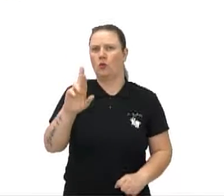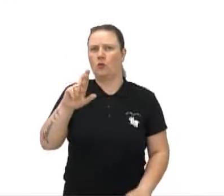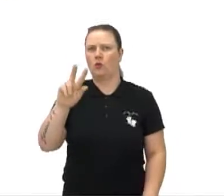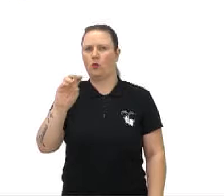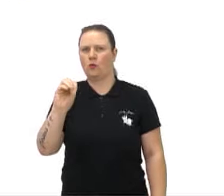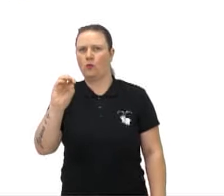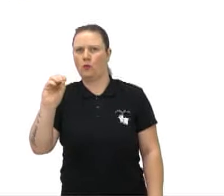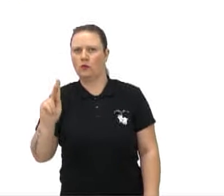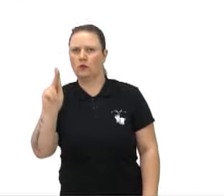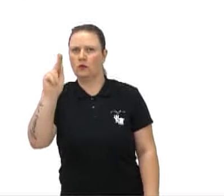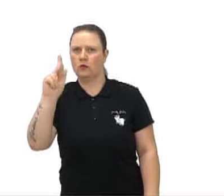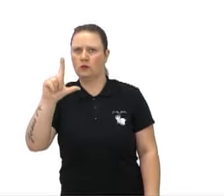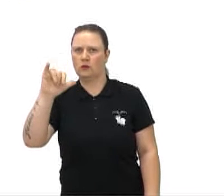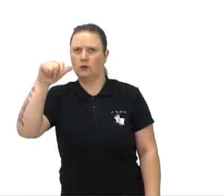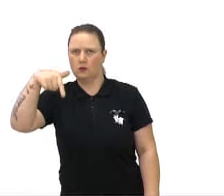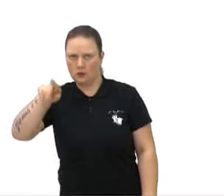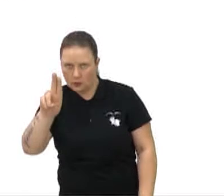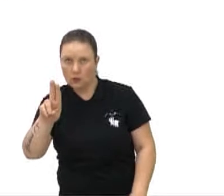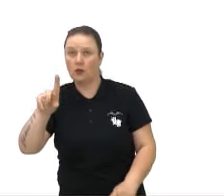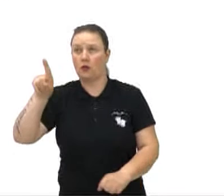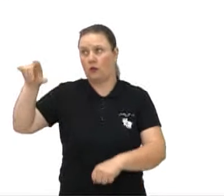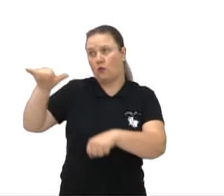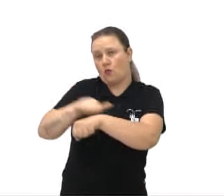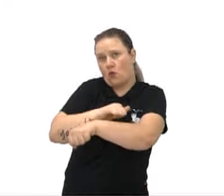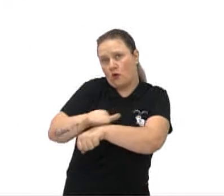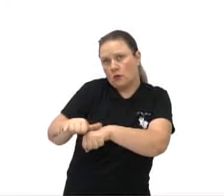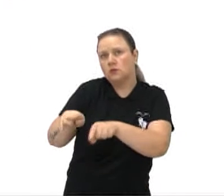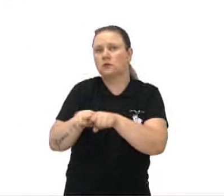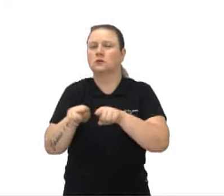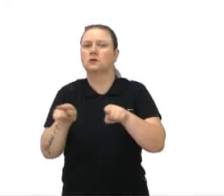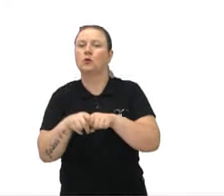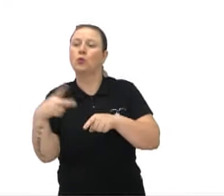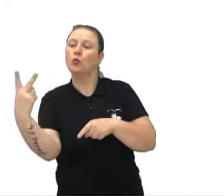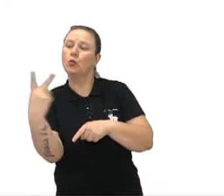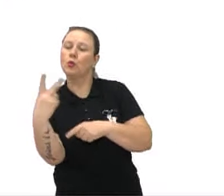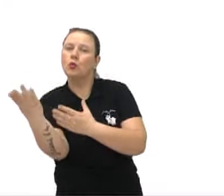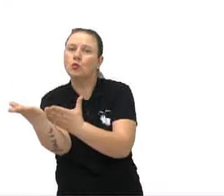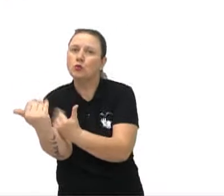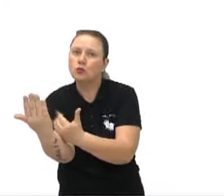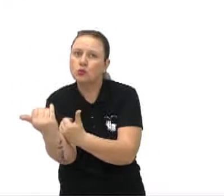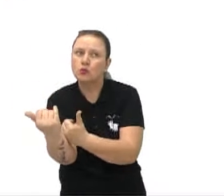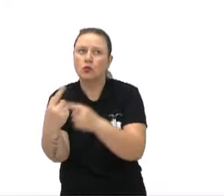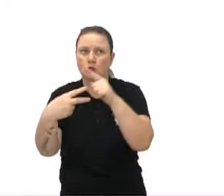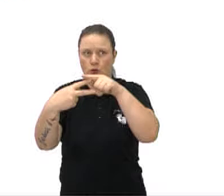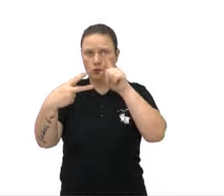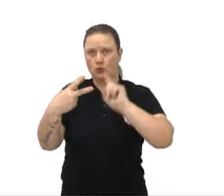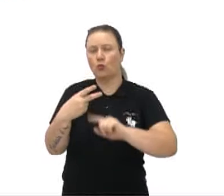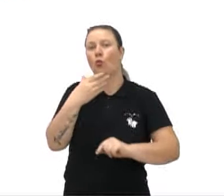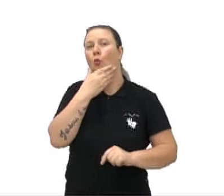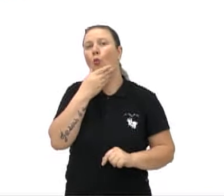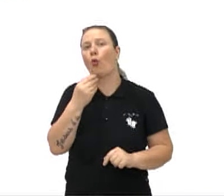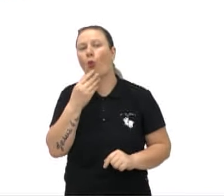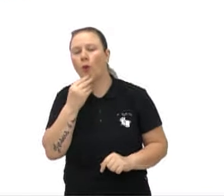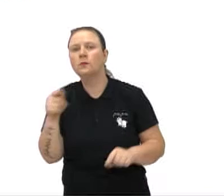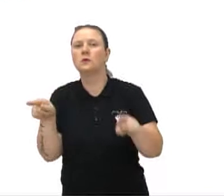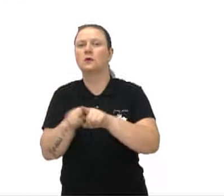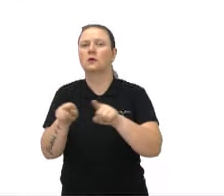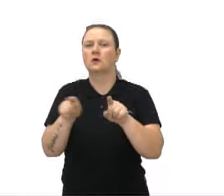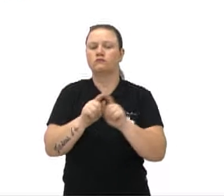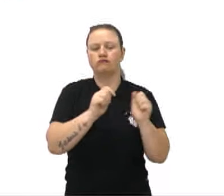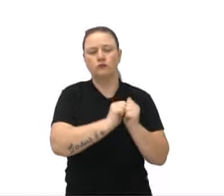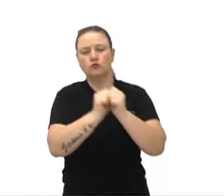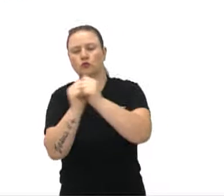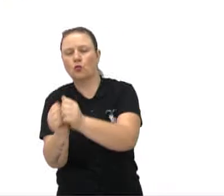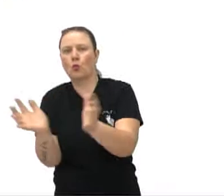não era diferente. Mas então, dois jovens, chamados Huberman e Apache, juntaram-se à